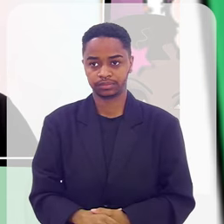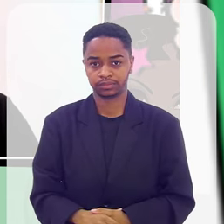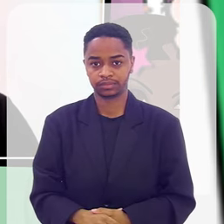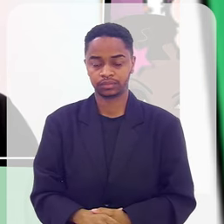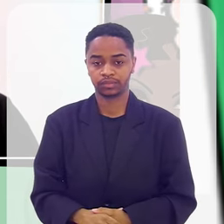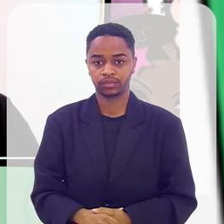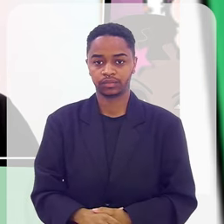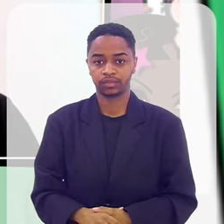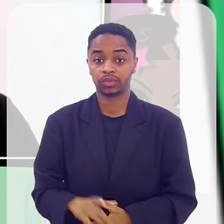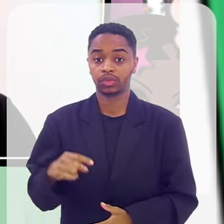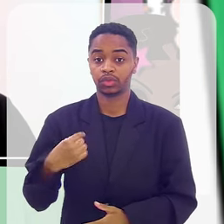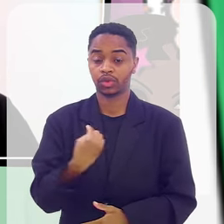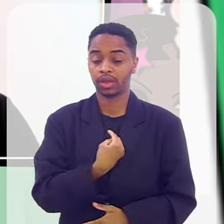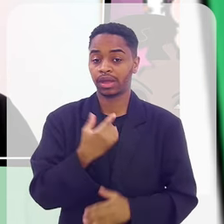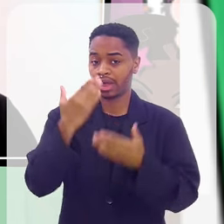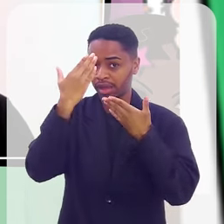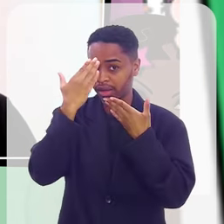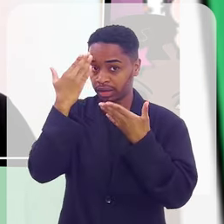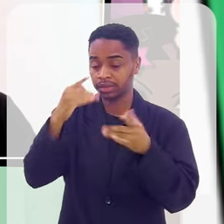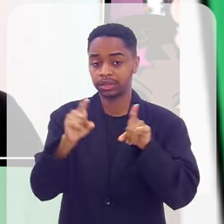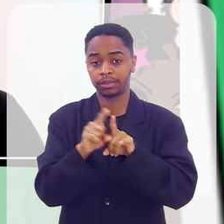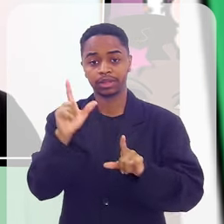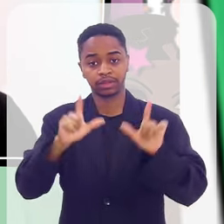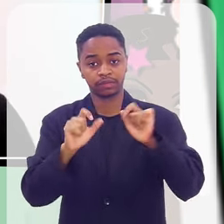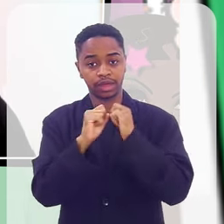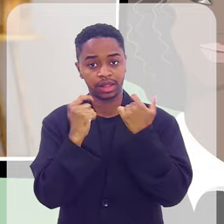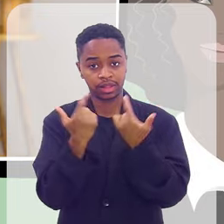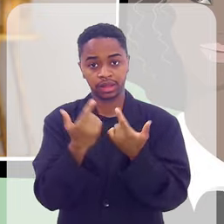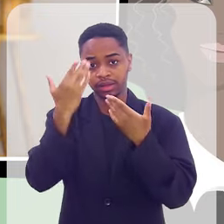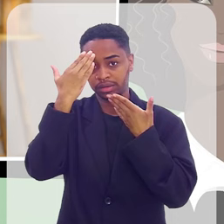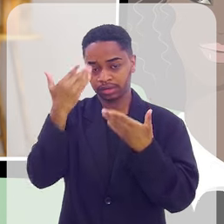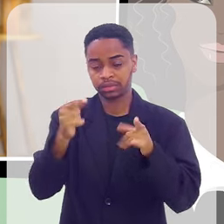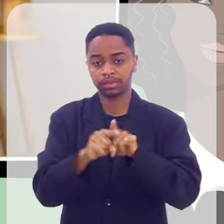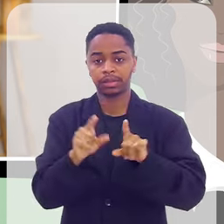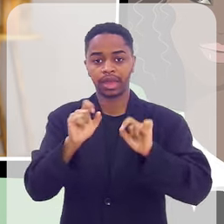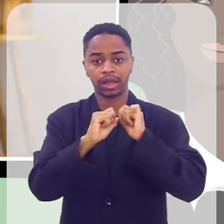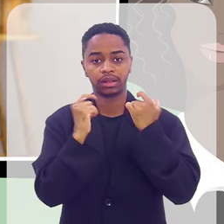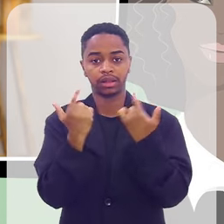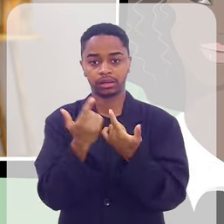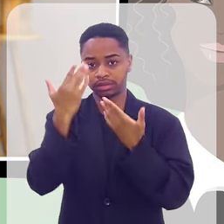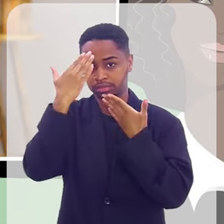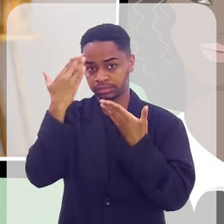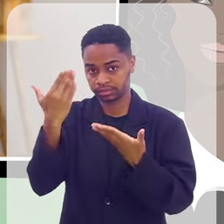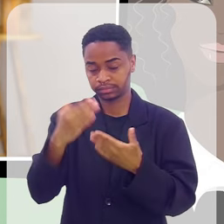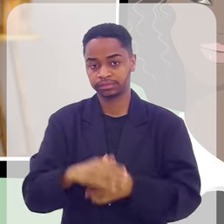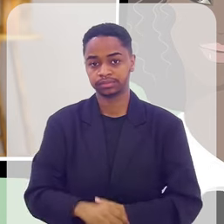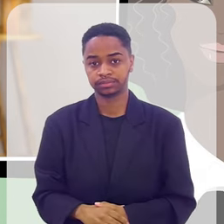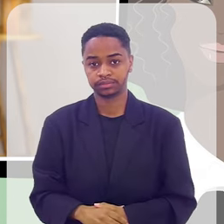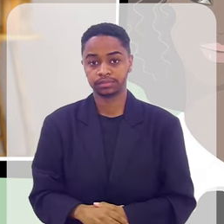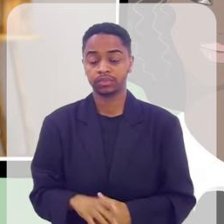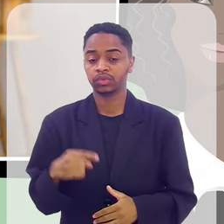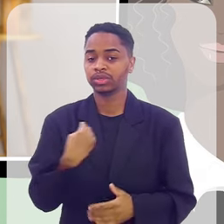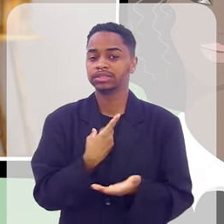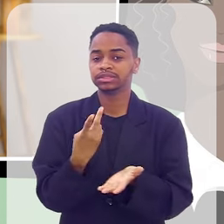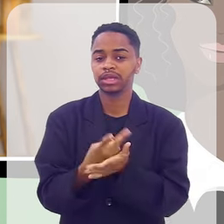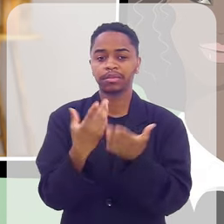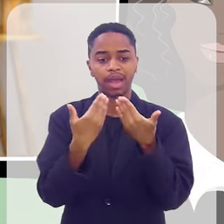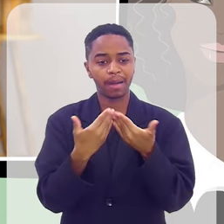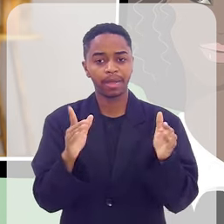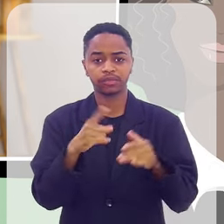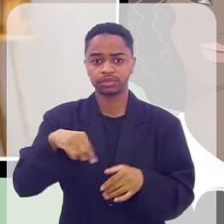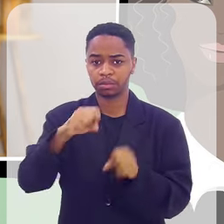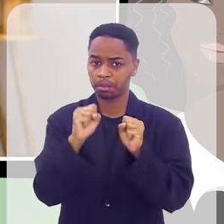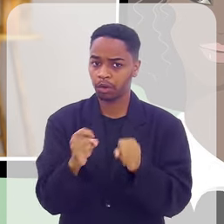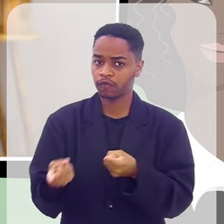Alexandre, toda mulher agradece a TV Alerje, a Alerje também. Muito obrigada. E as portas estão